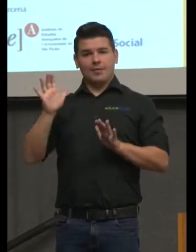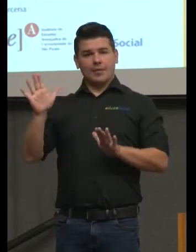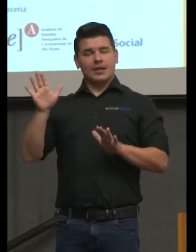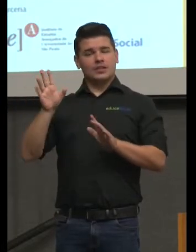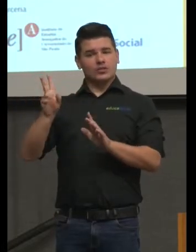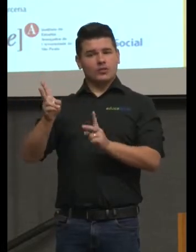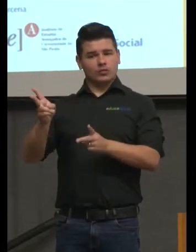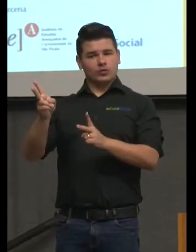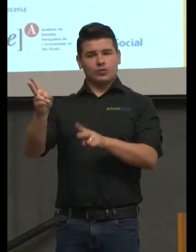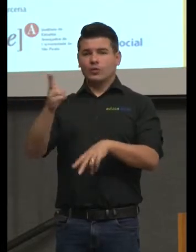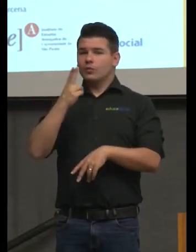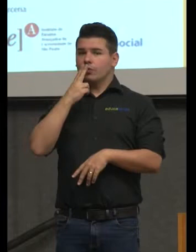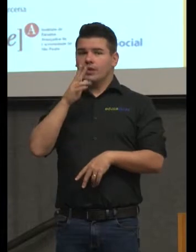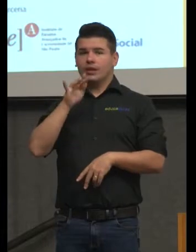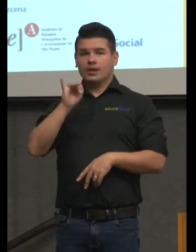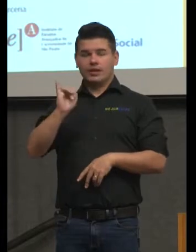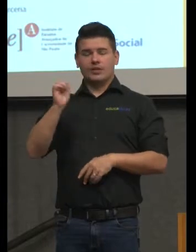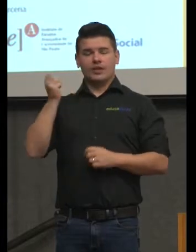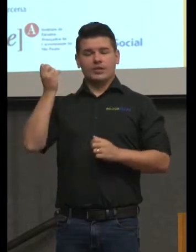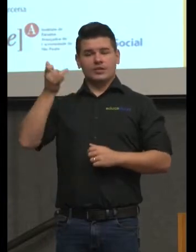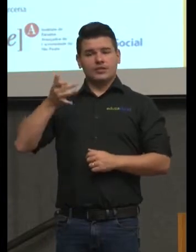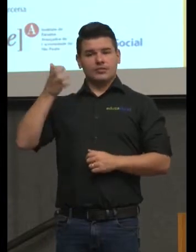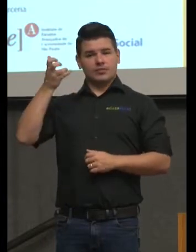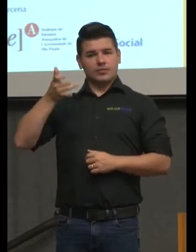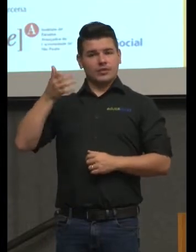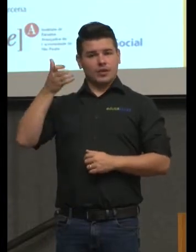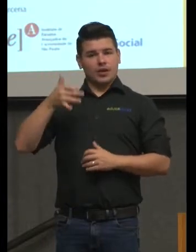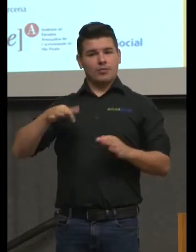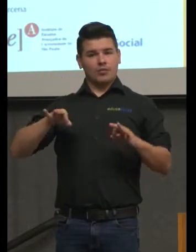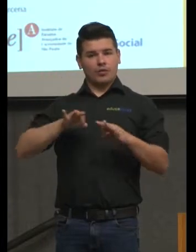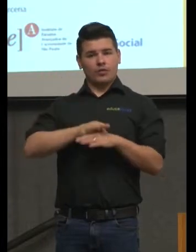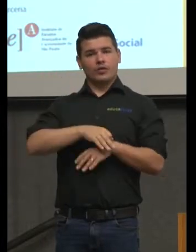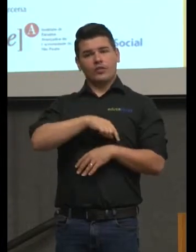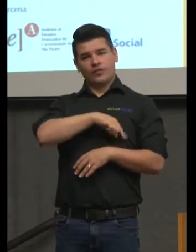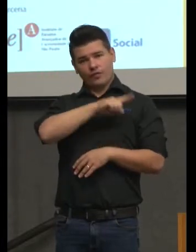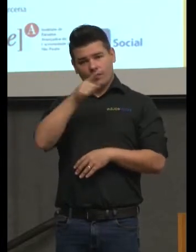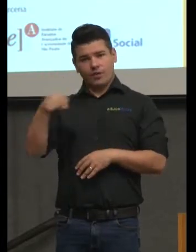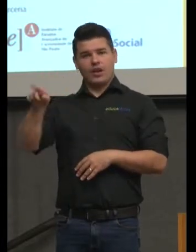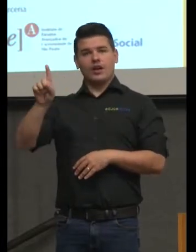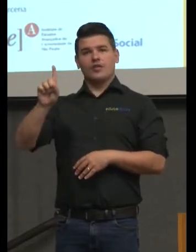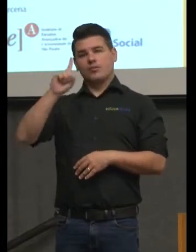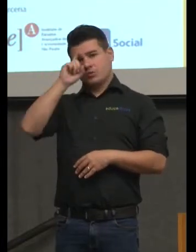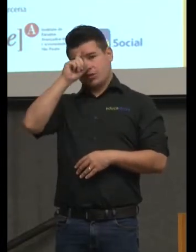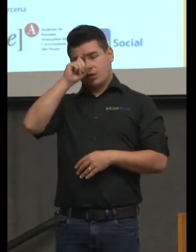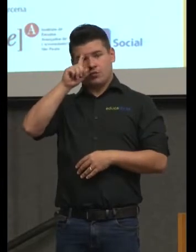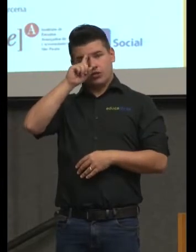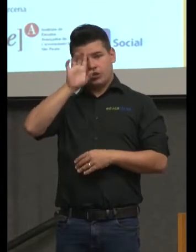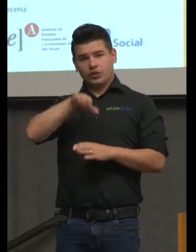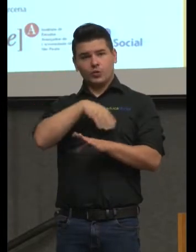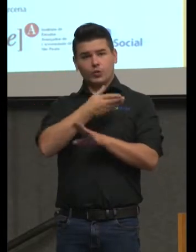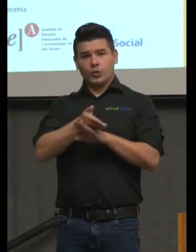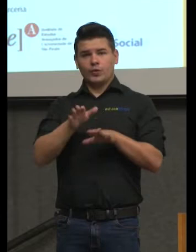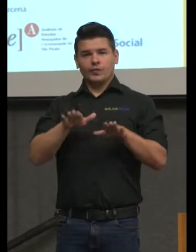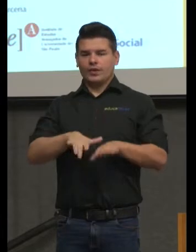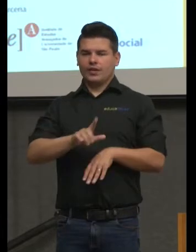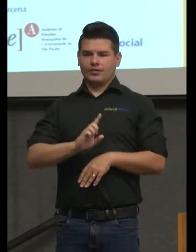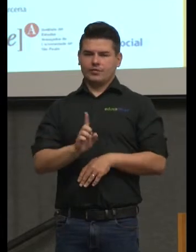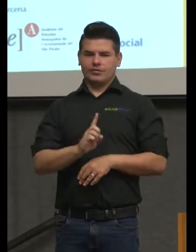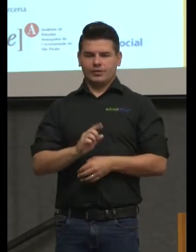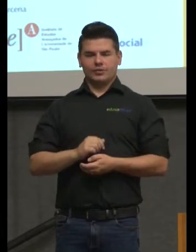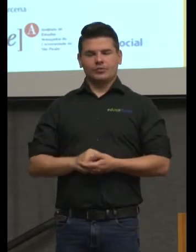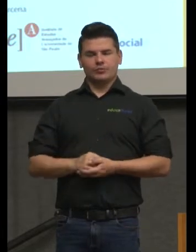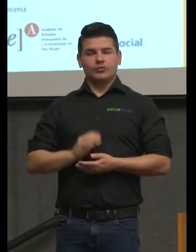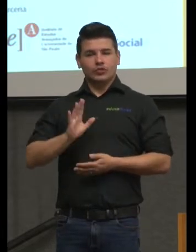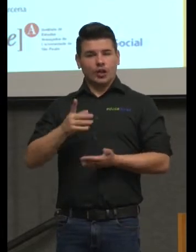E ele vai falar aqui e vai voltar para lá, para o hospital. Não vai ficar o dia todo. Então, como estava